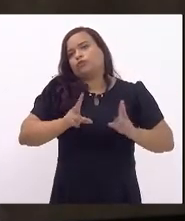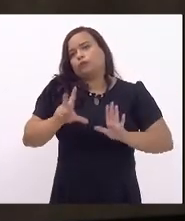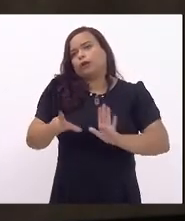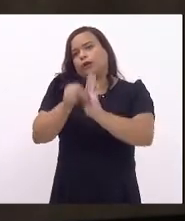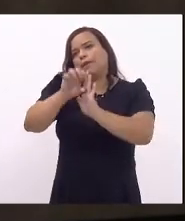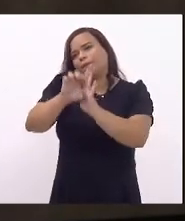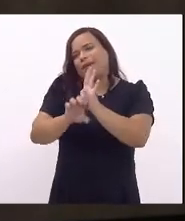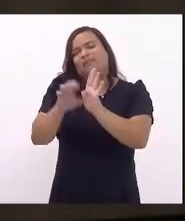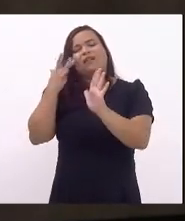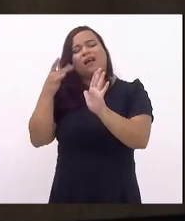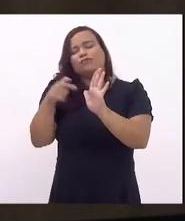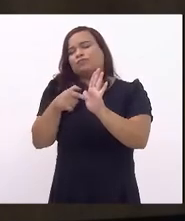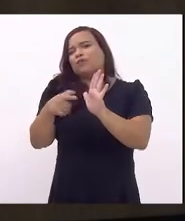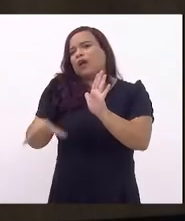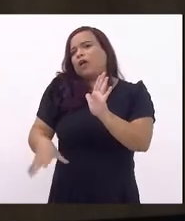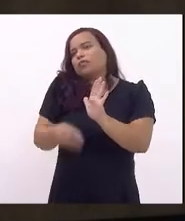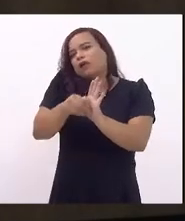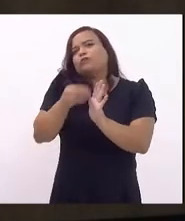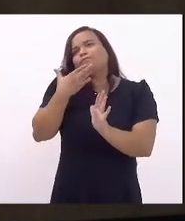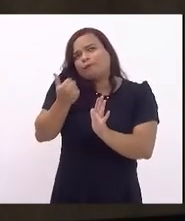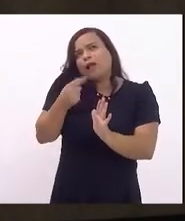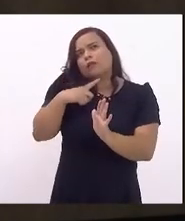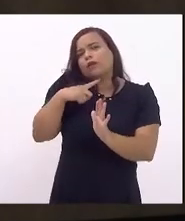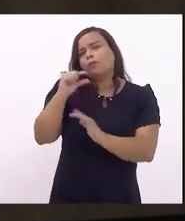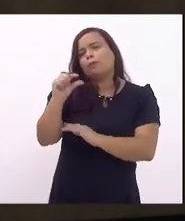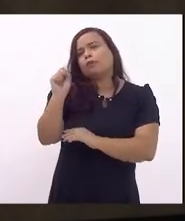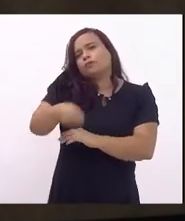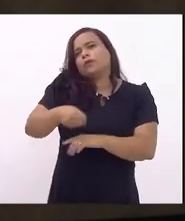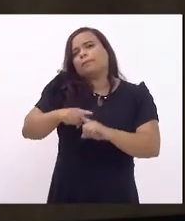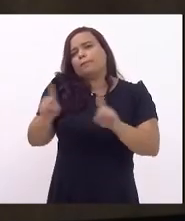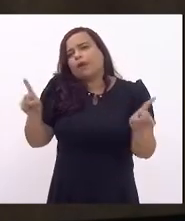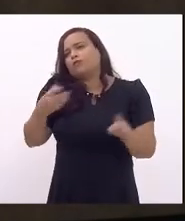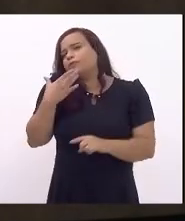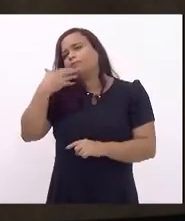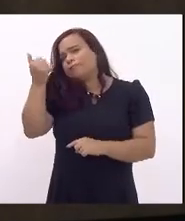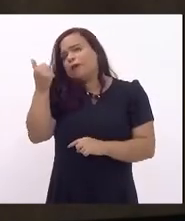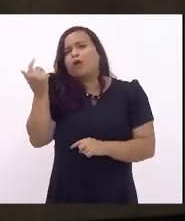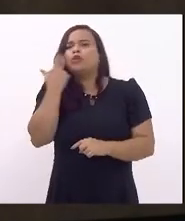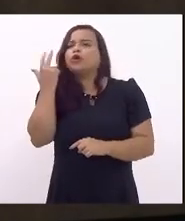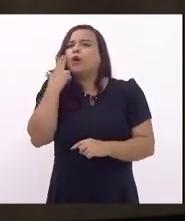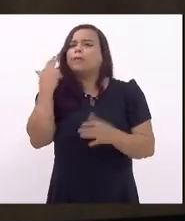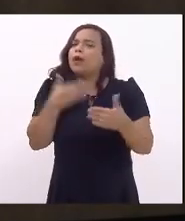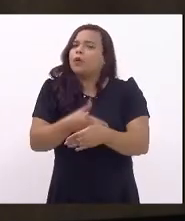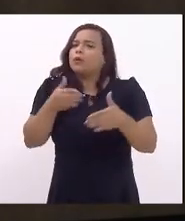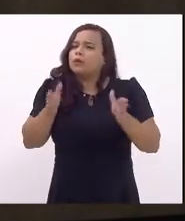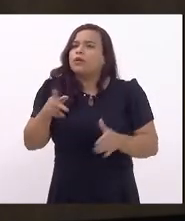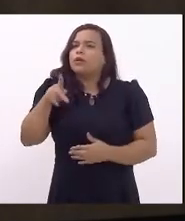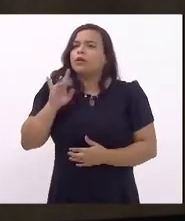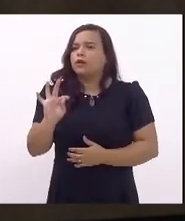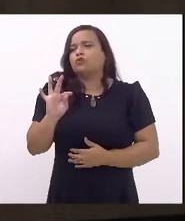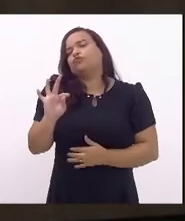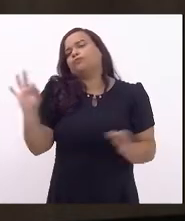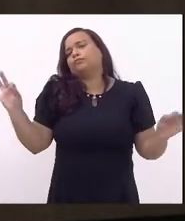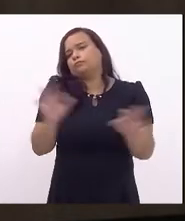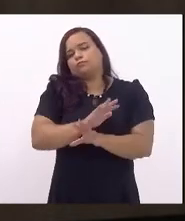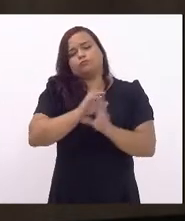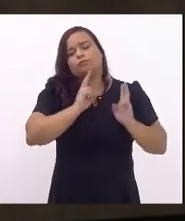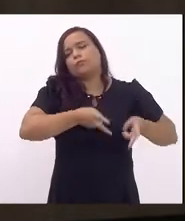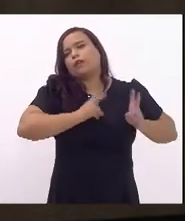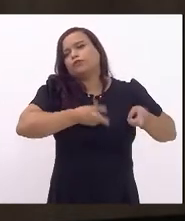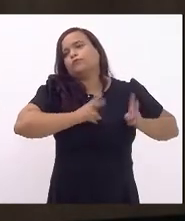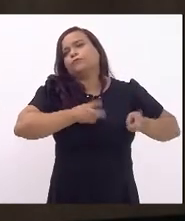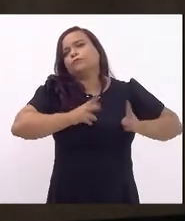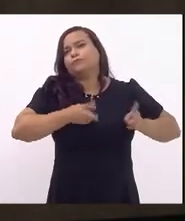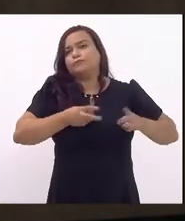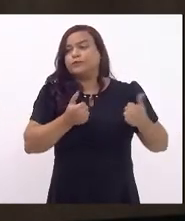elas trazem algum nível de melhoramento, mas é melhor a totalidade dos kits, ainda que autorize o Poder Executivo